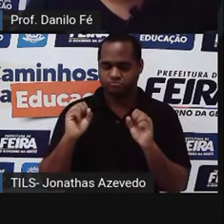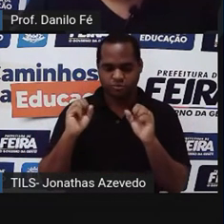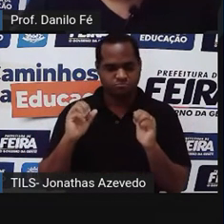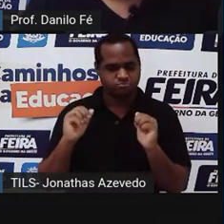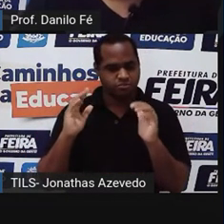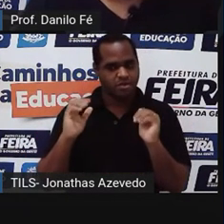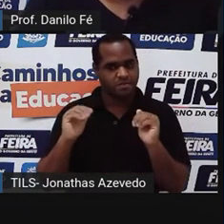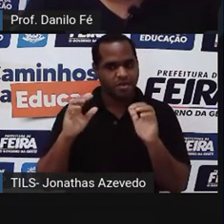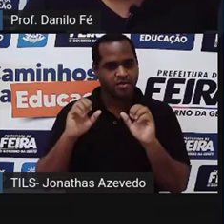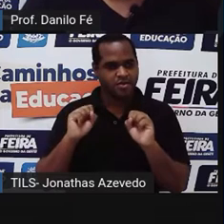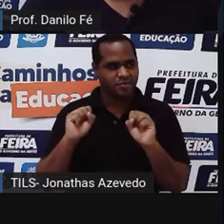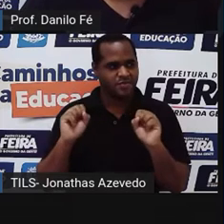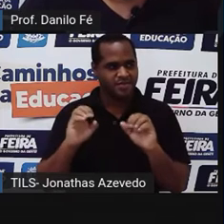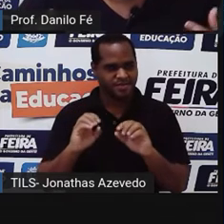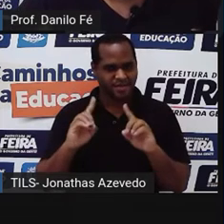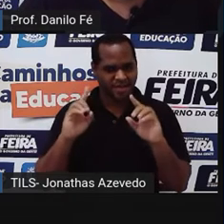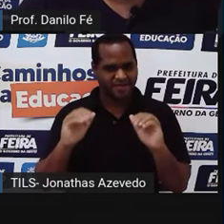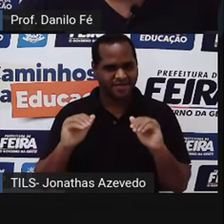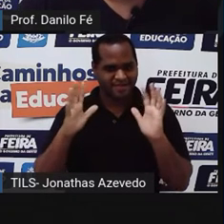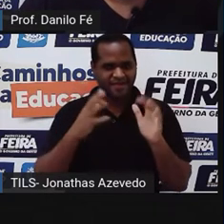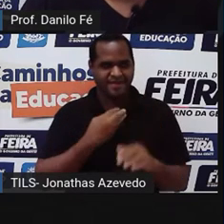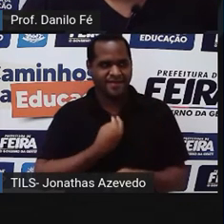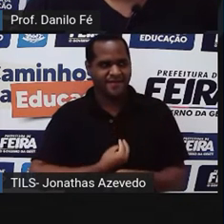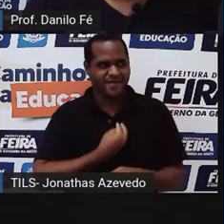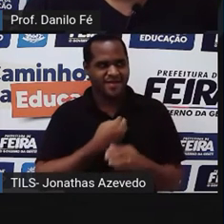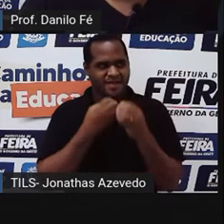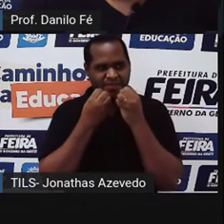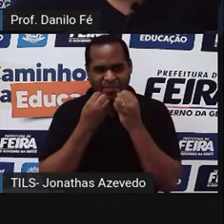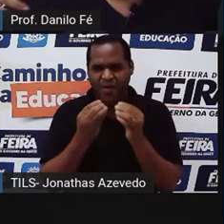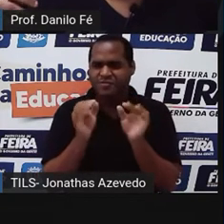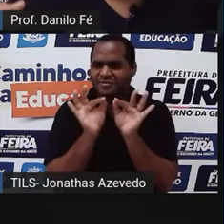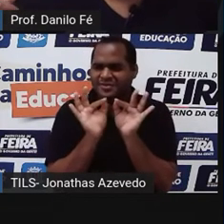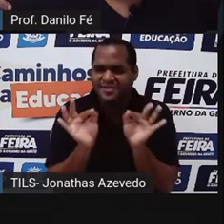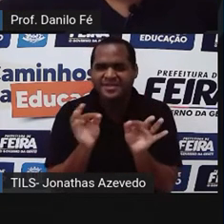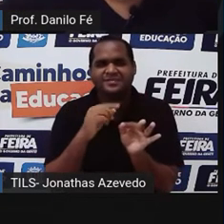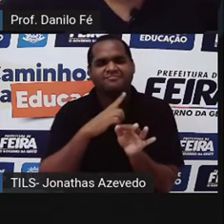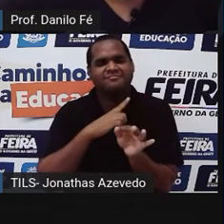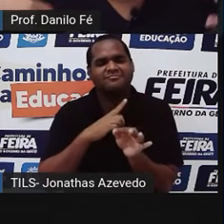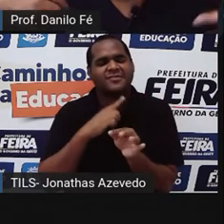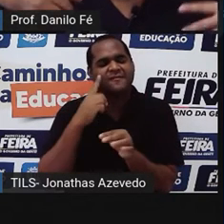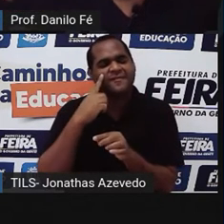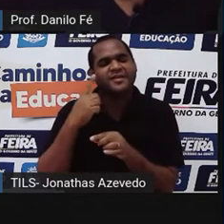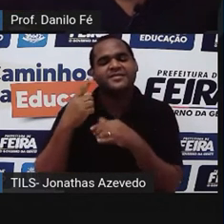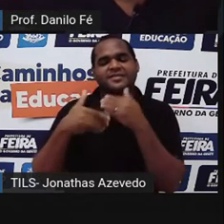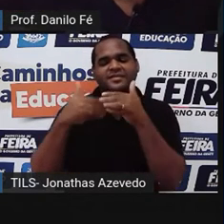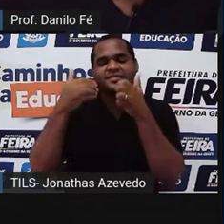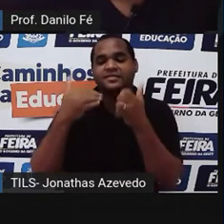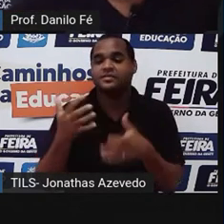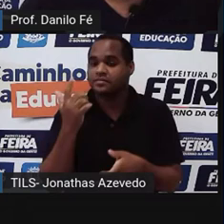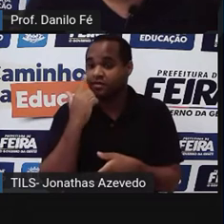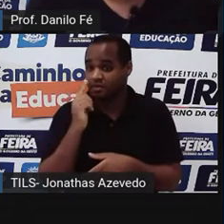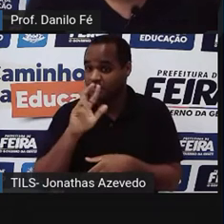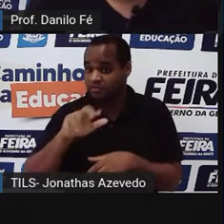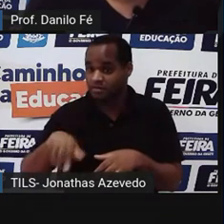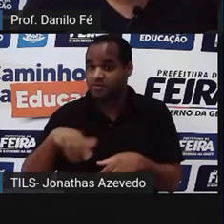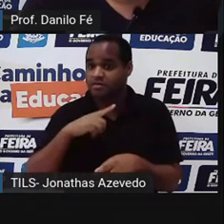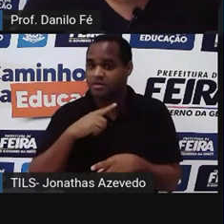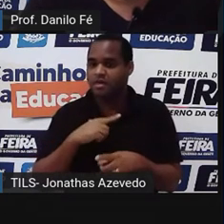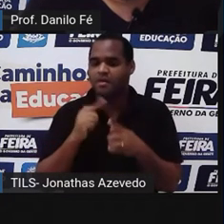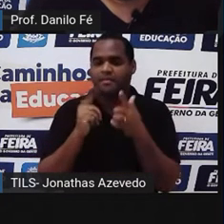um país subdesenvolvido, uma vida bem simples e, de repente, aquele negócio todo